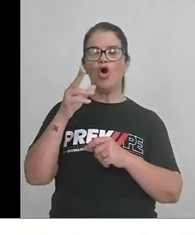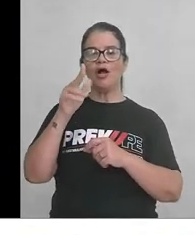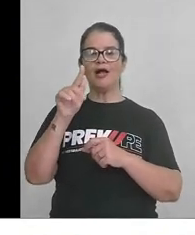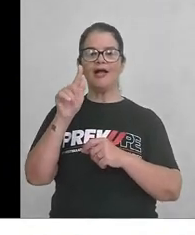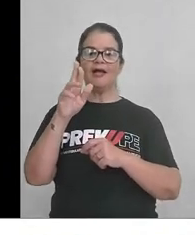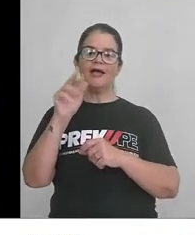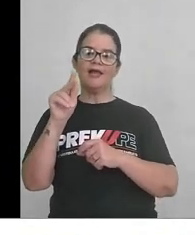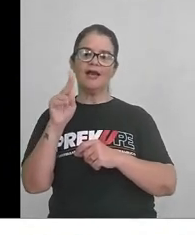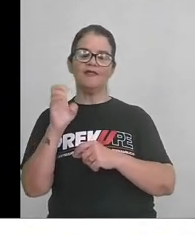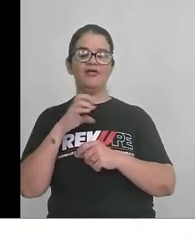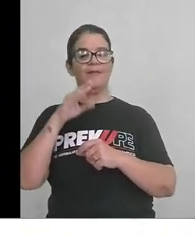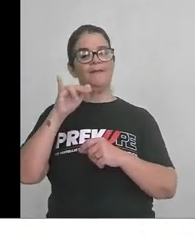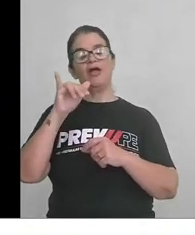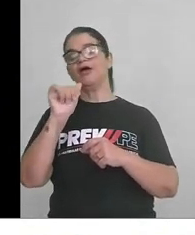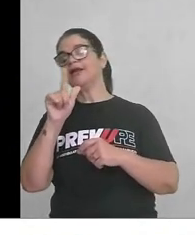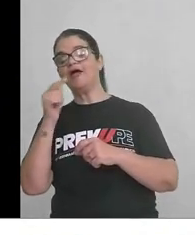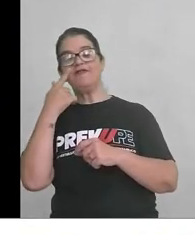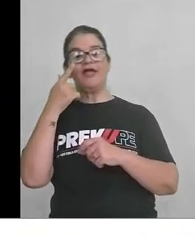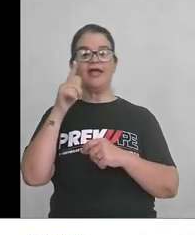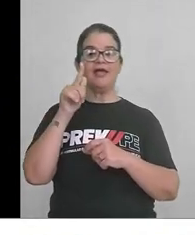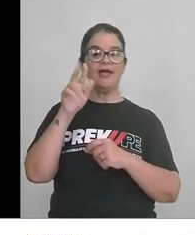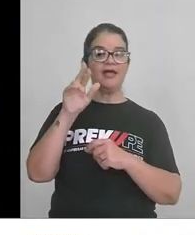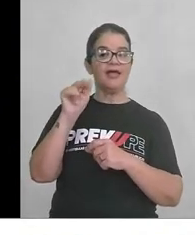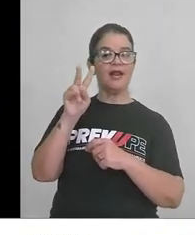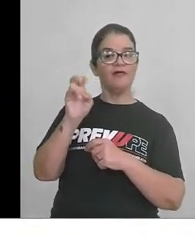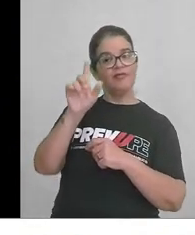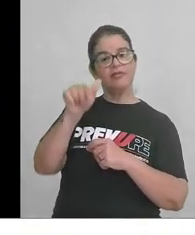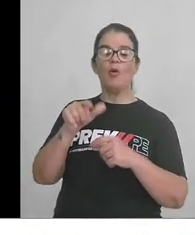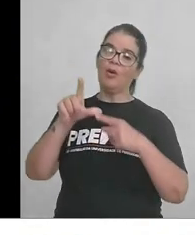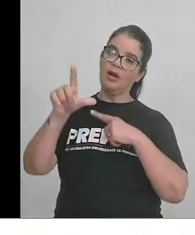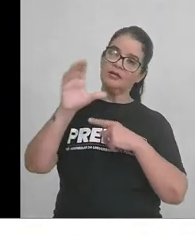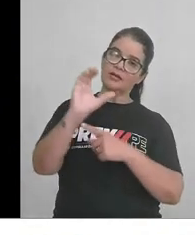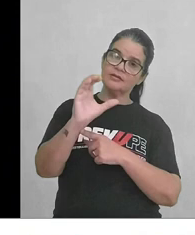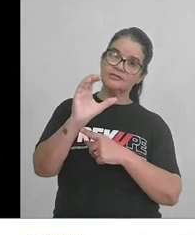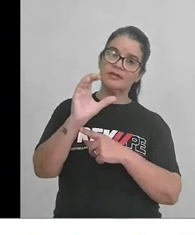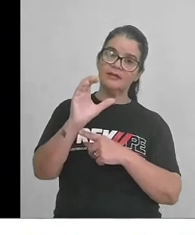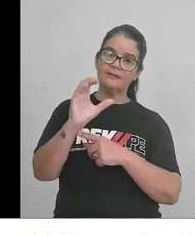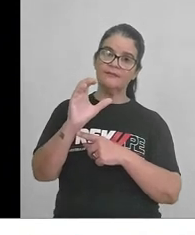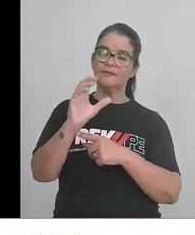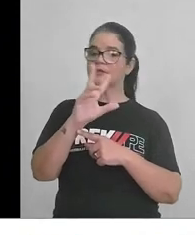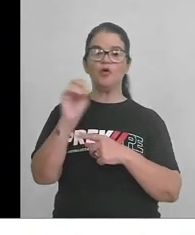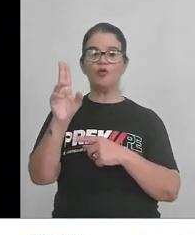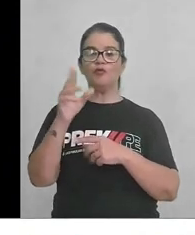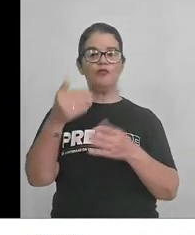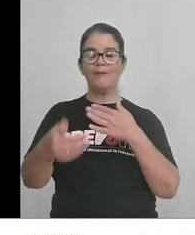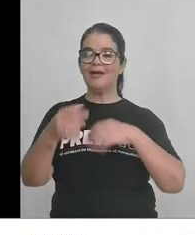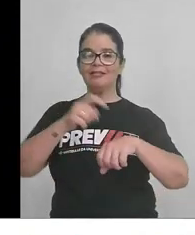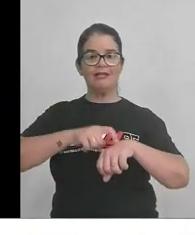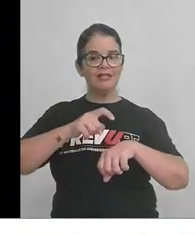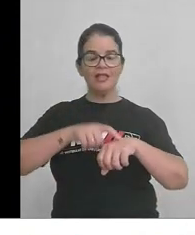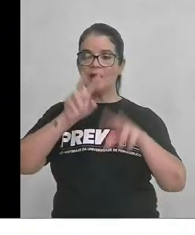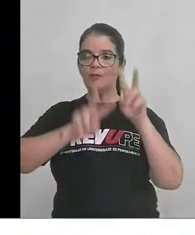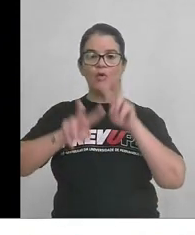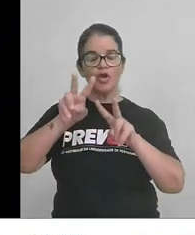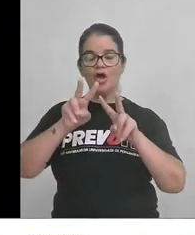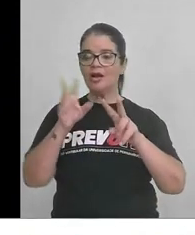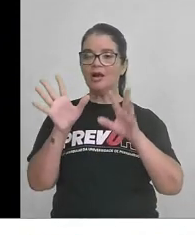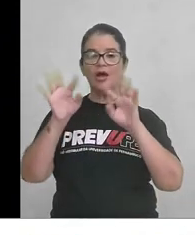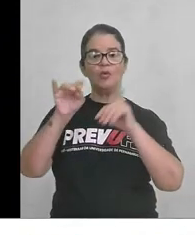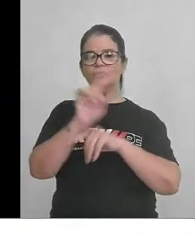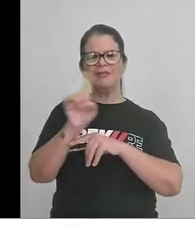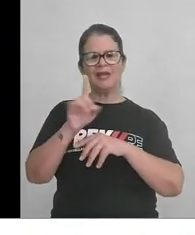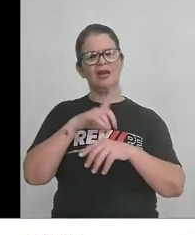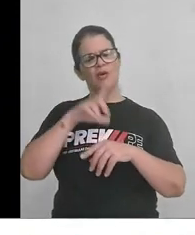ver. Maiorinha aguda grave. Então, é letra C. Eu não vou perder tempo em olhar a última. Então,